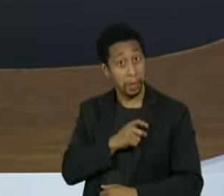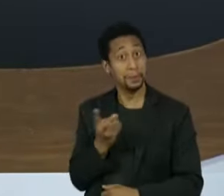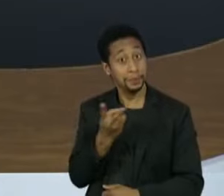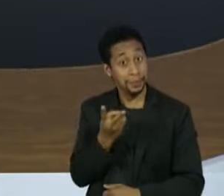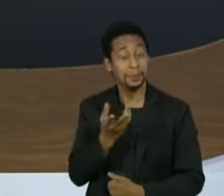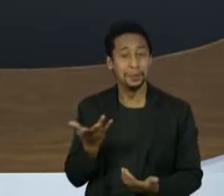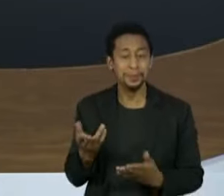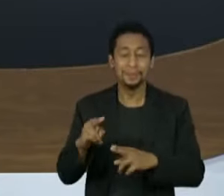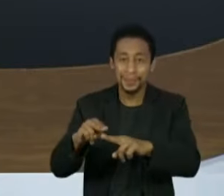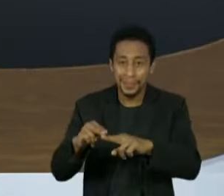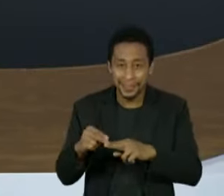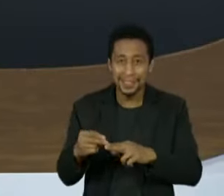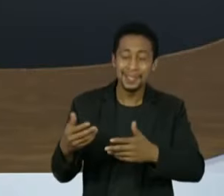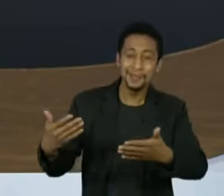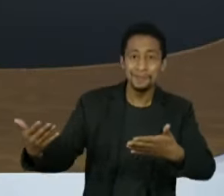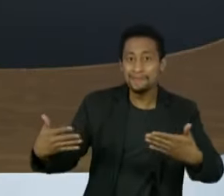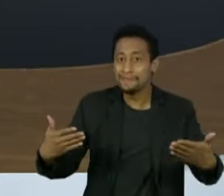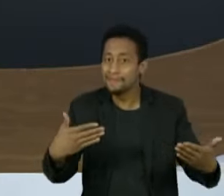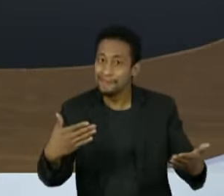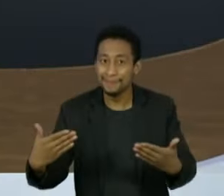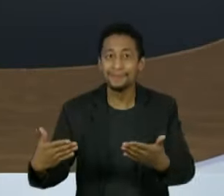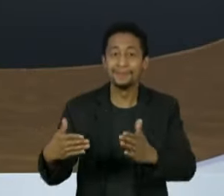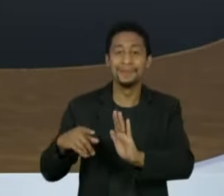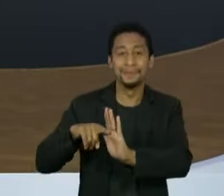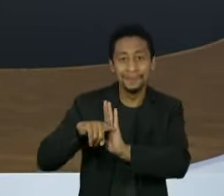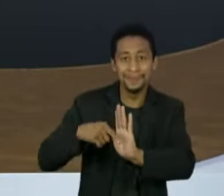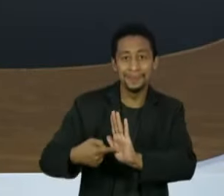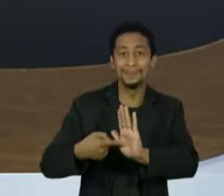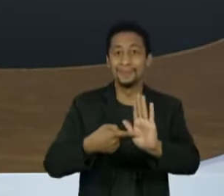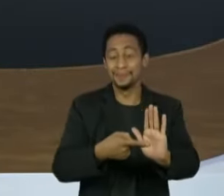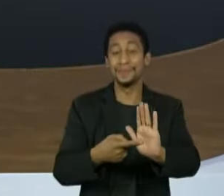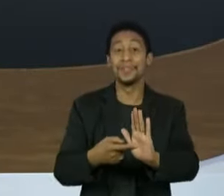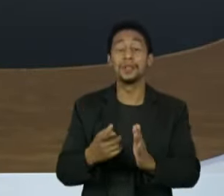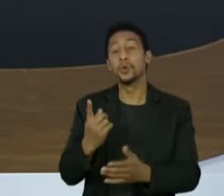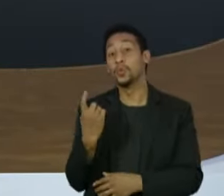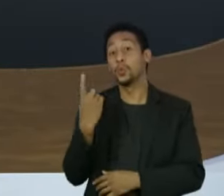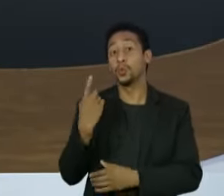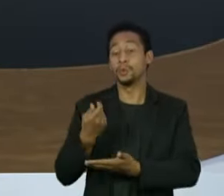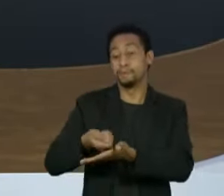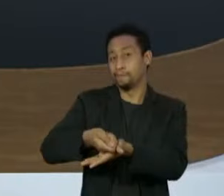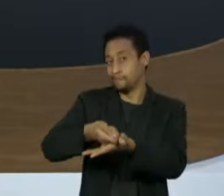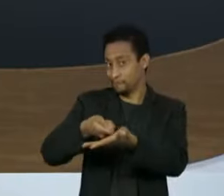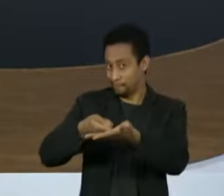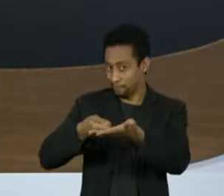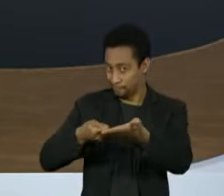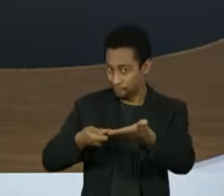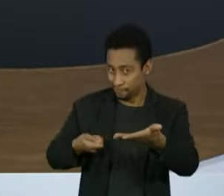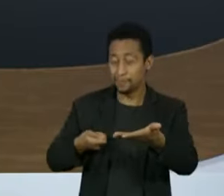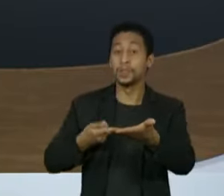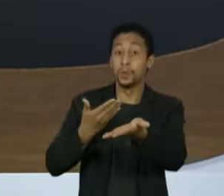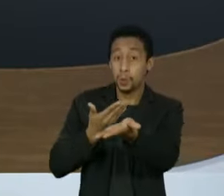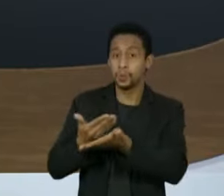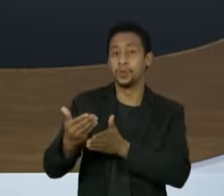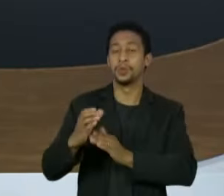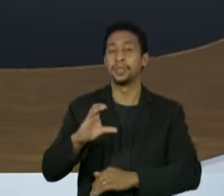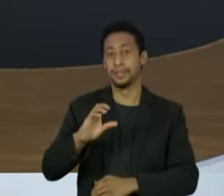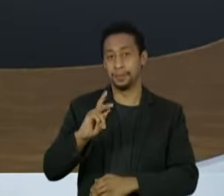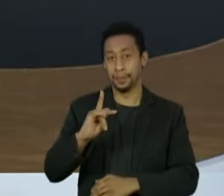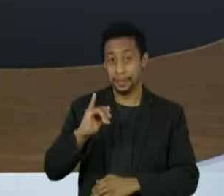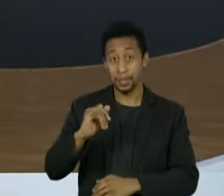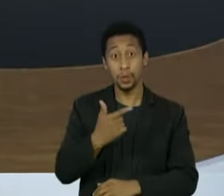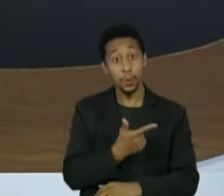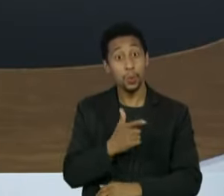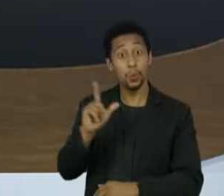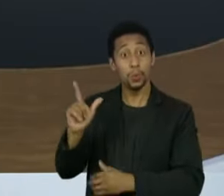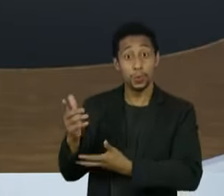explicar a familiaridade com investigações. Um deles é autor do requerimento que originou a CPI. E o nosso